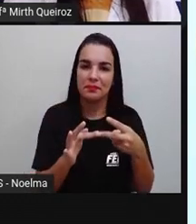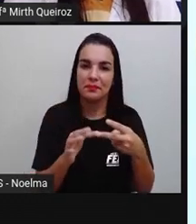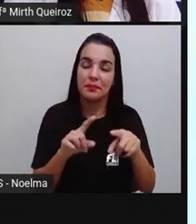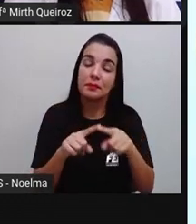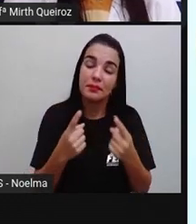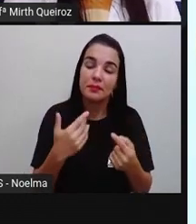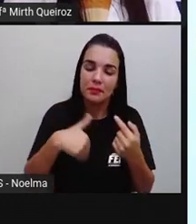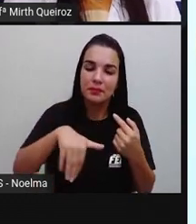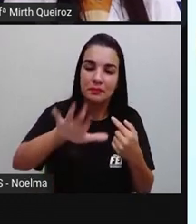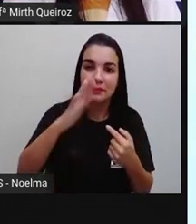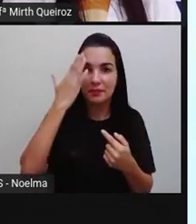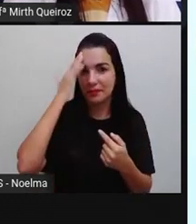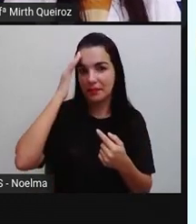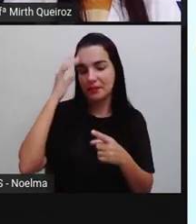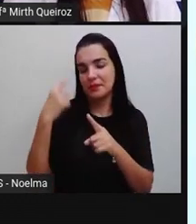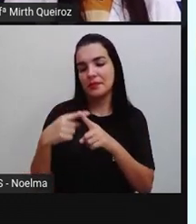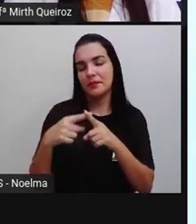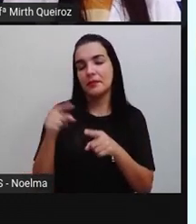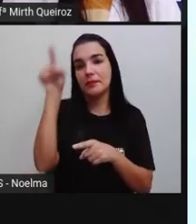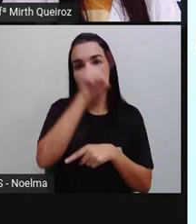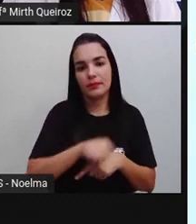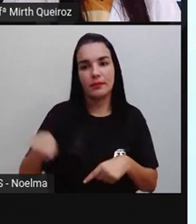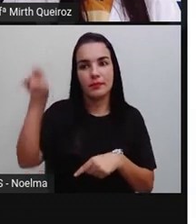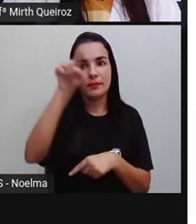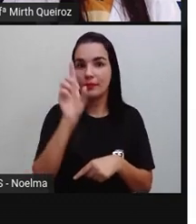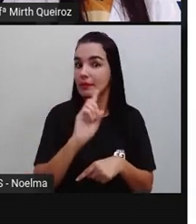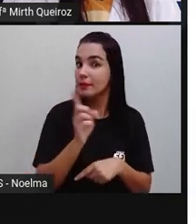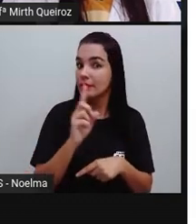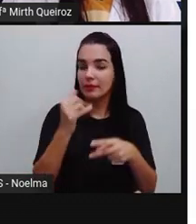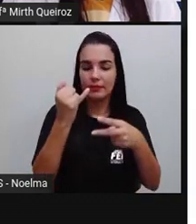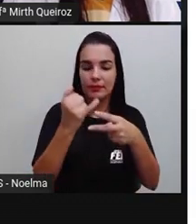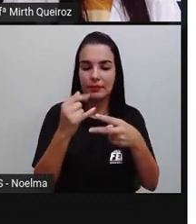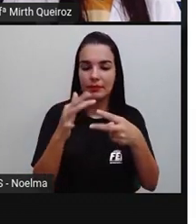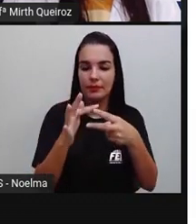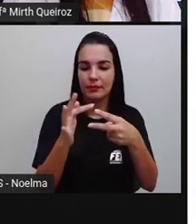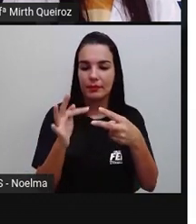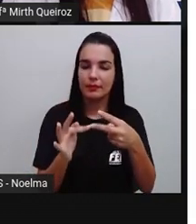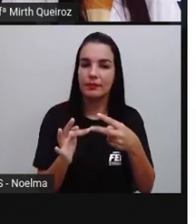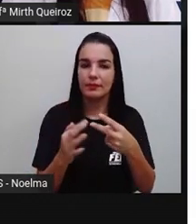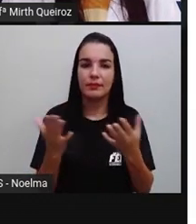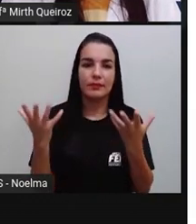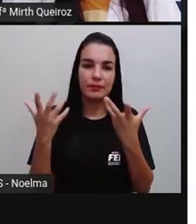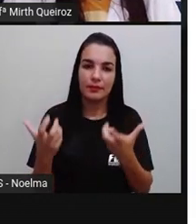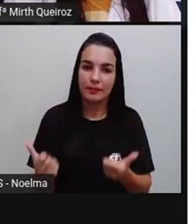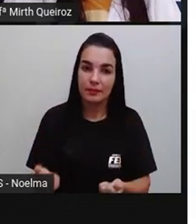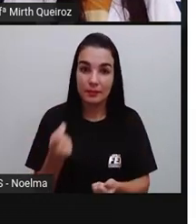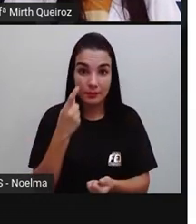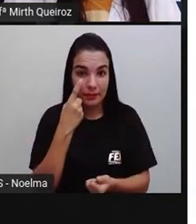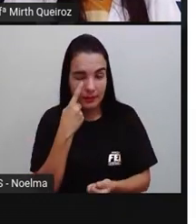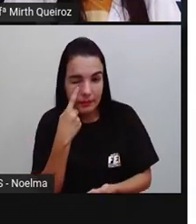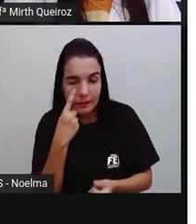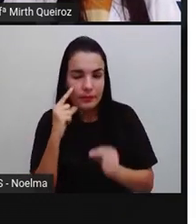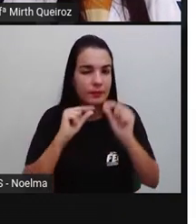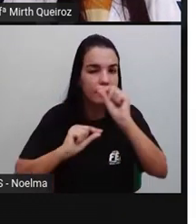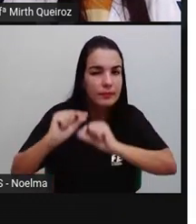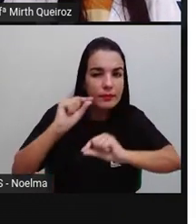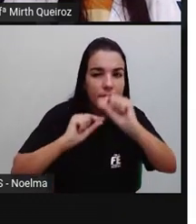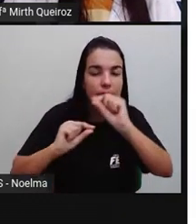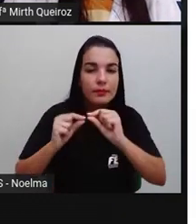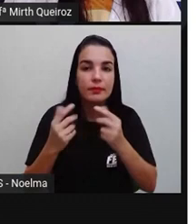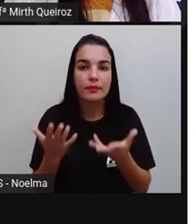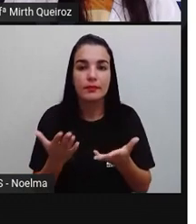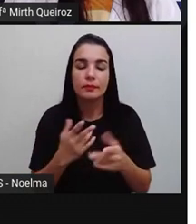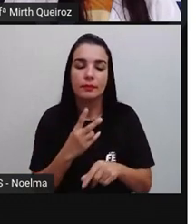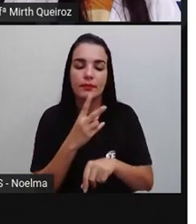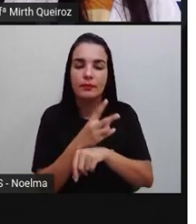porquê que o círculo não é um polígono. Vamos agora reconhecer os